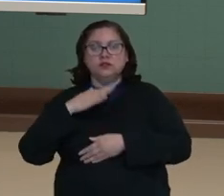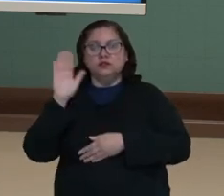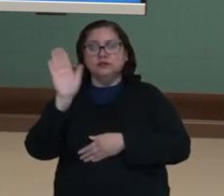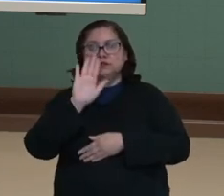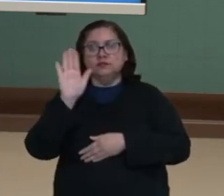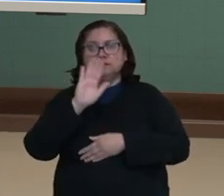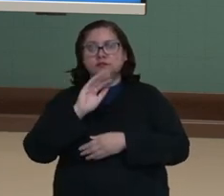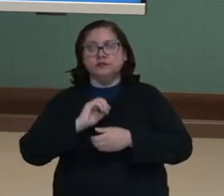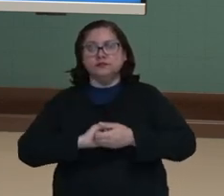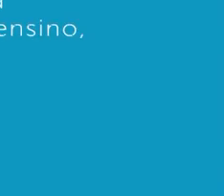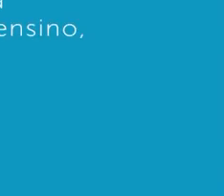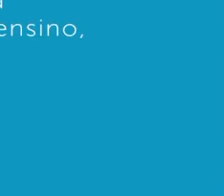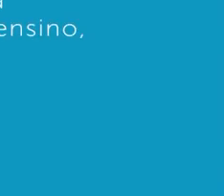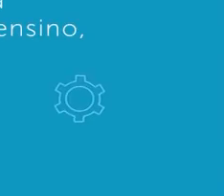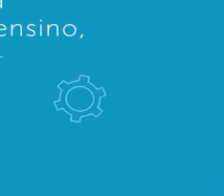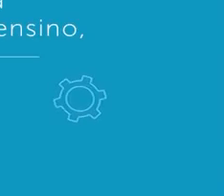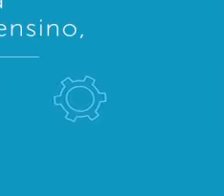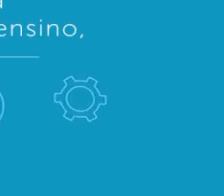breve!